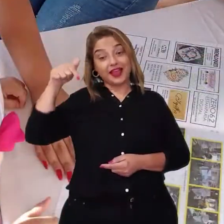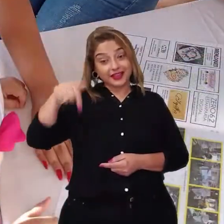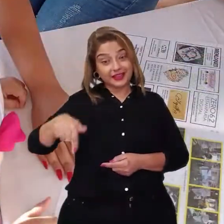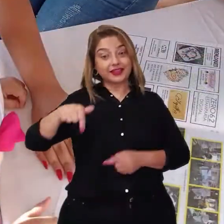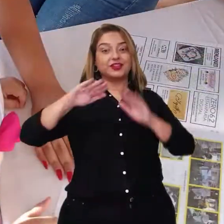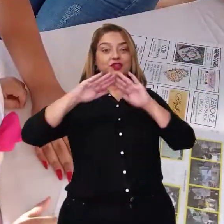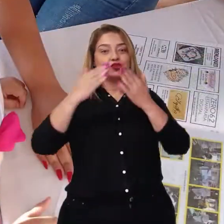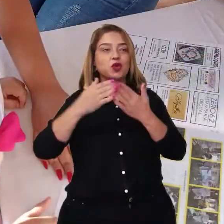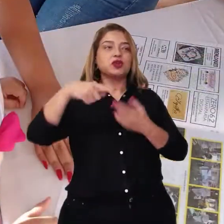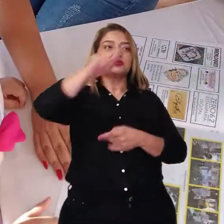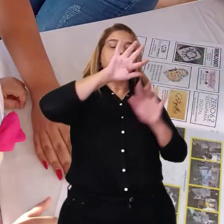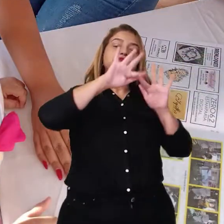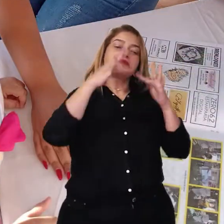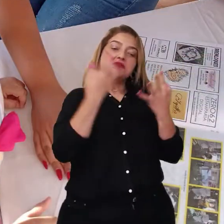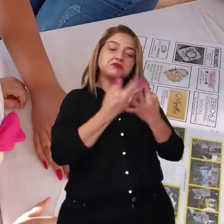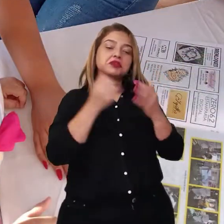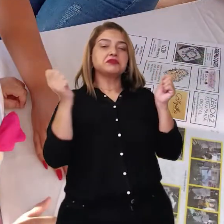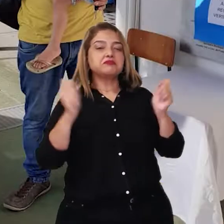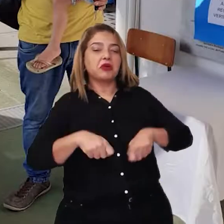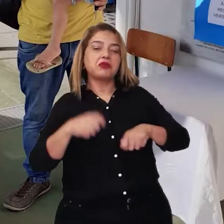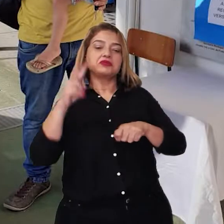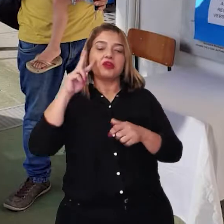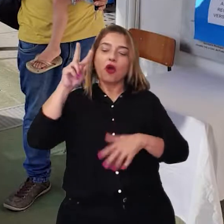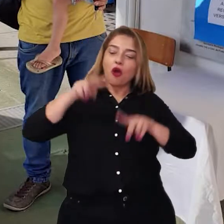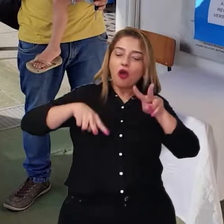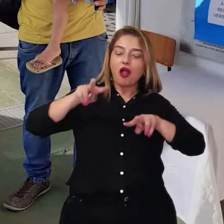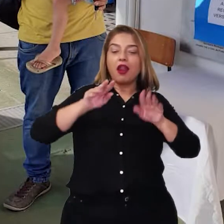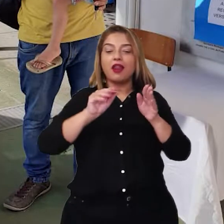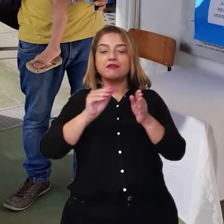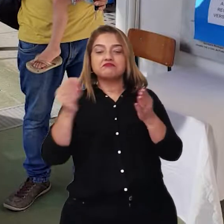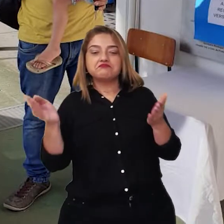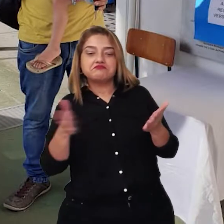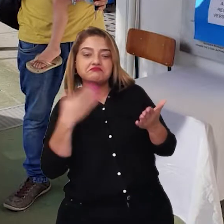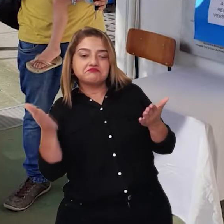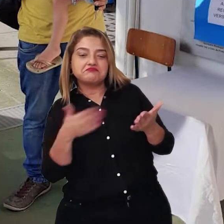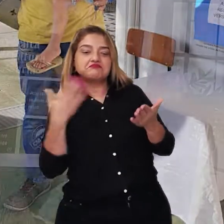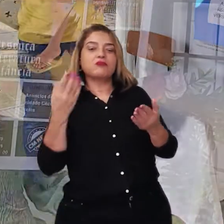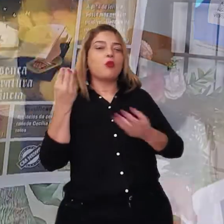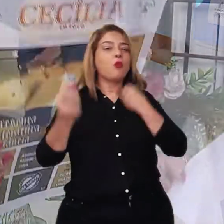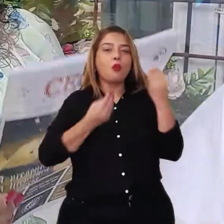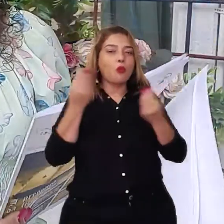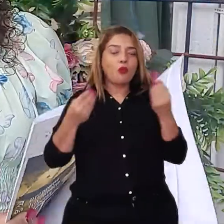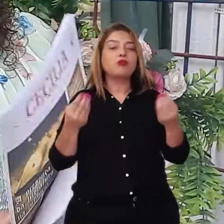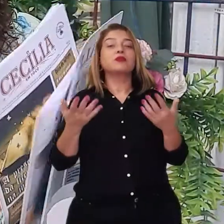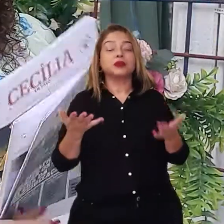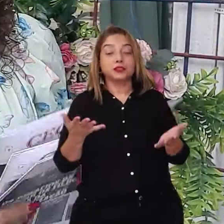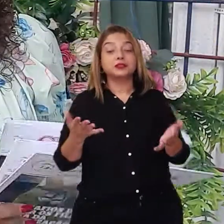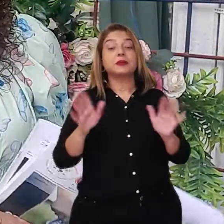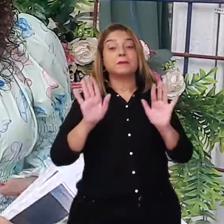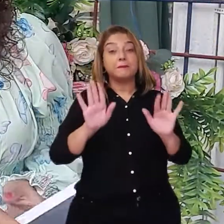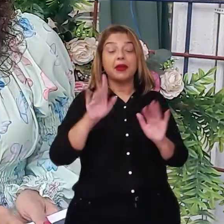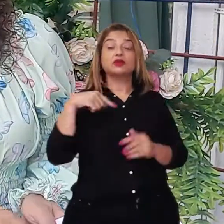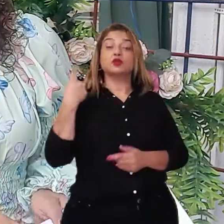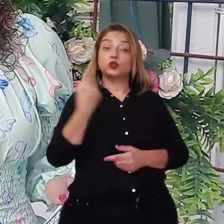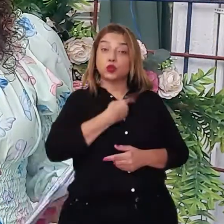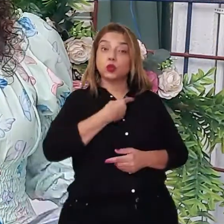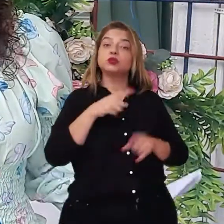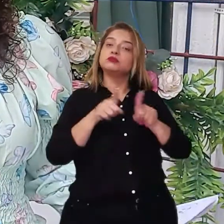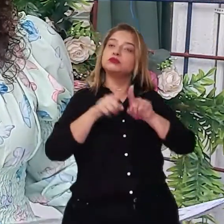CEMEI para que as famílias possam manusear e ver de pertinho. Mas nós também